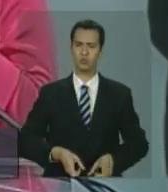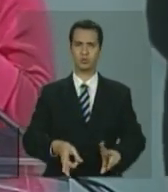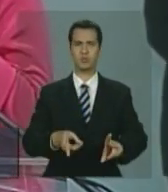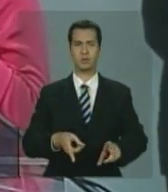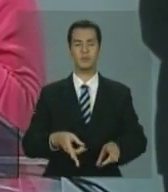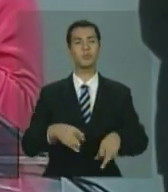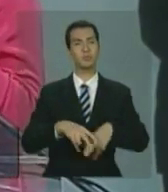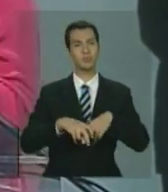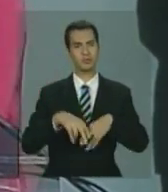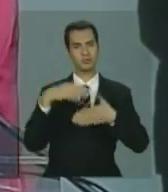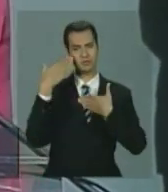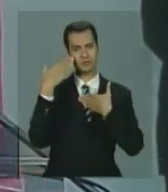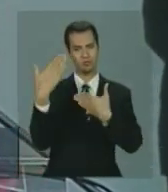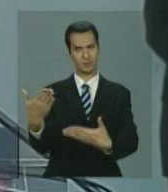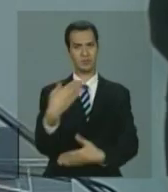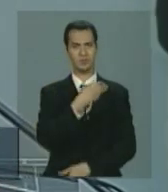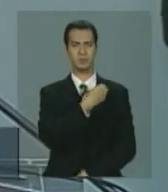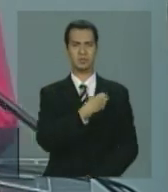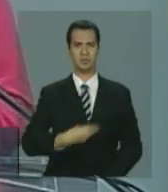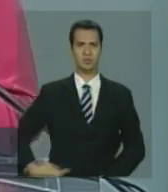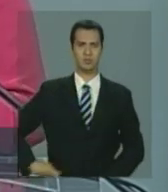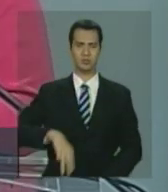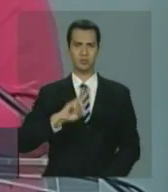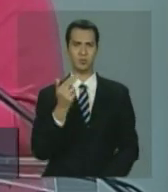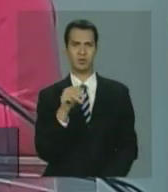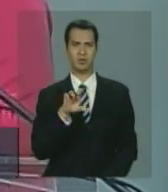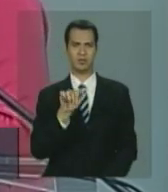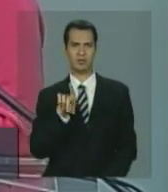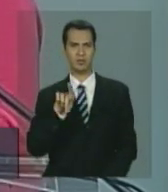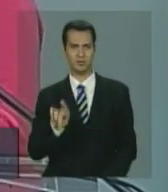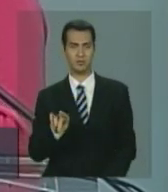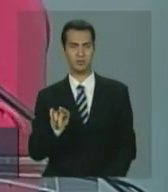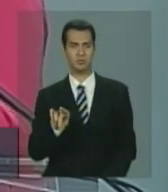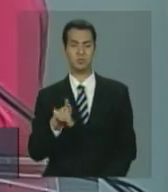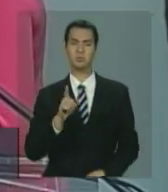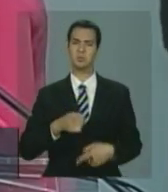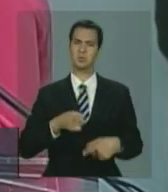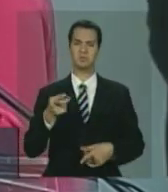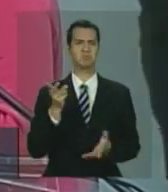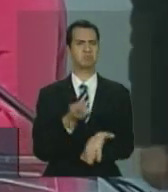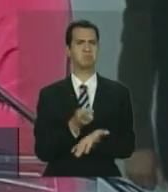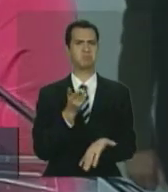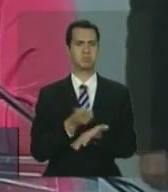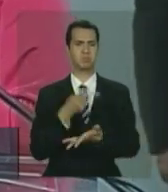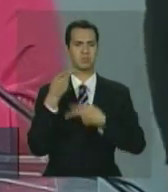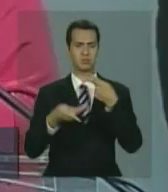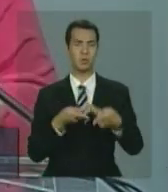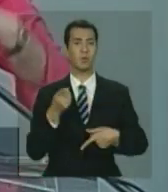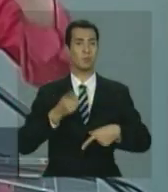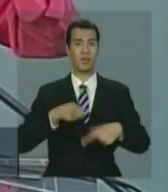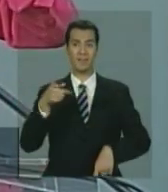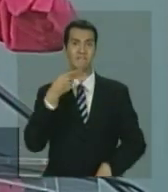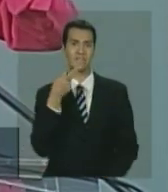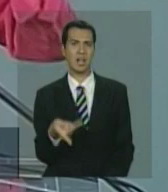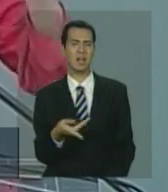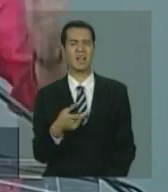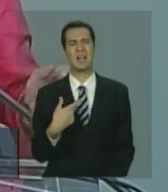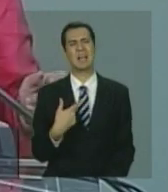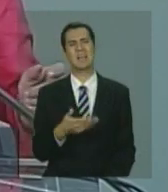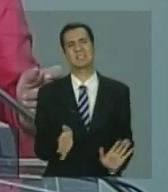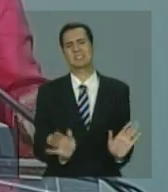ao Fernando Haddad por jamais ter falado, não, igual se falava antes, não, é melhor